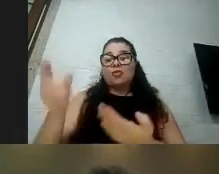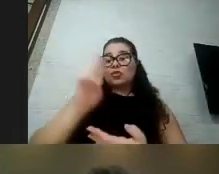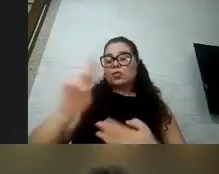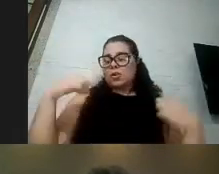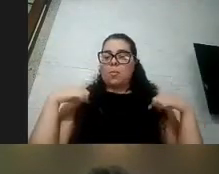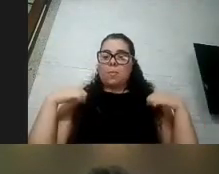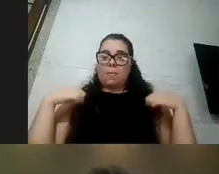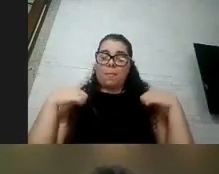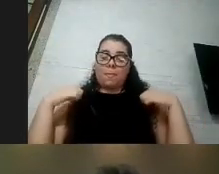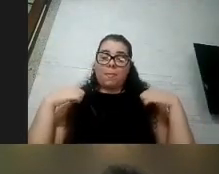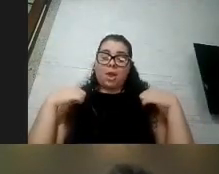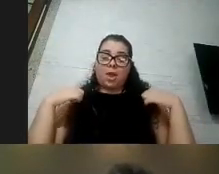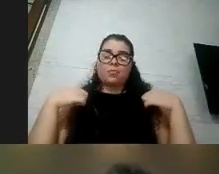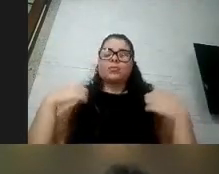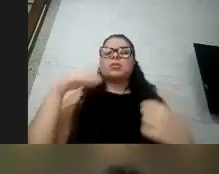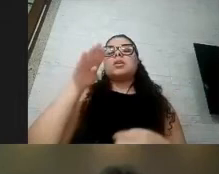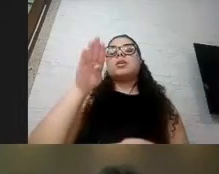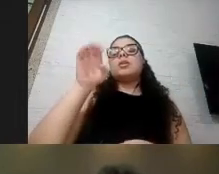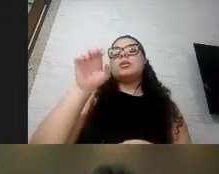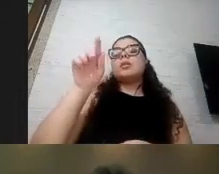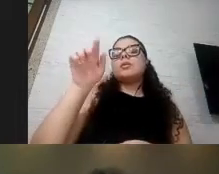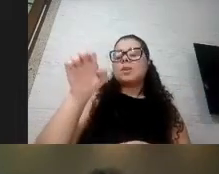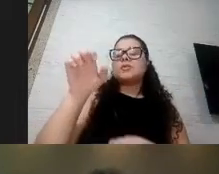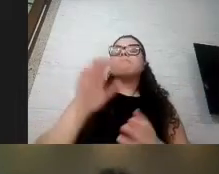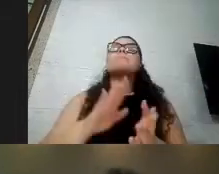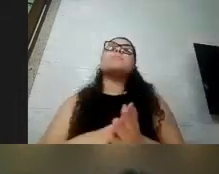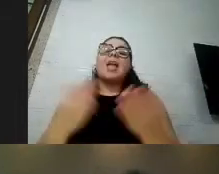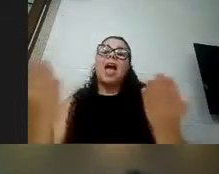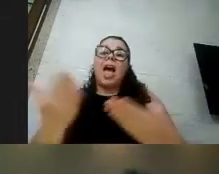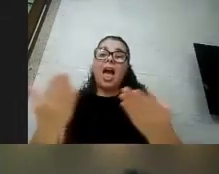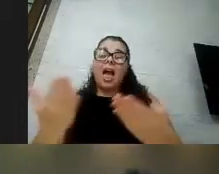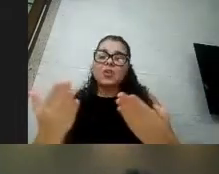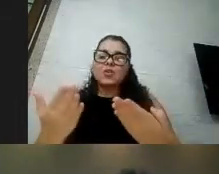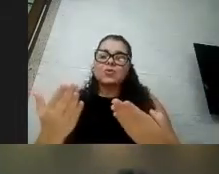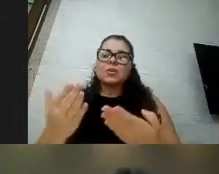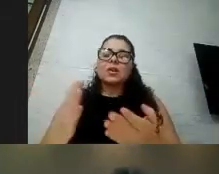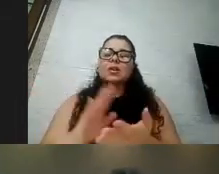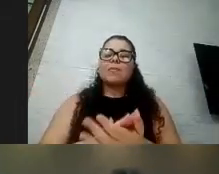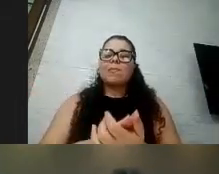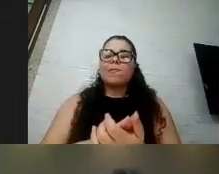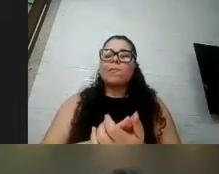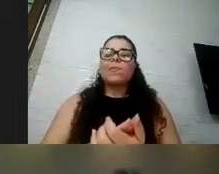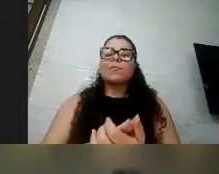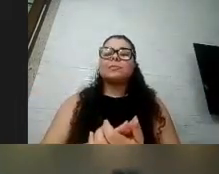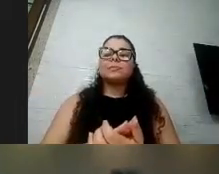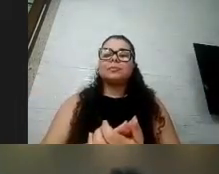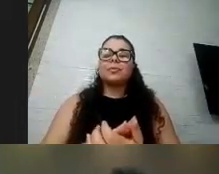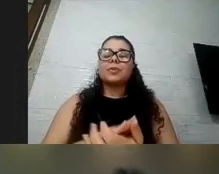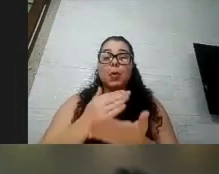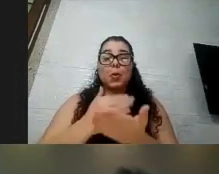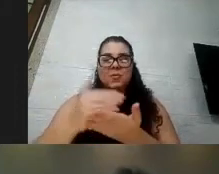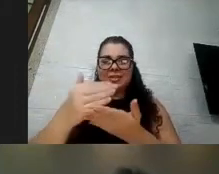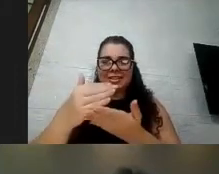Então, vamos começar. Eu preciso compartilhar a minha tela. Já está liberado, pode. Você vai nesse